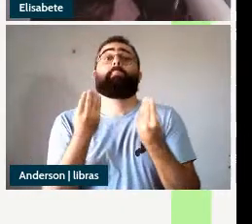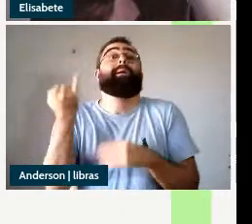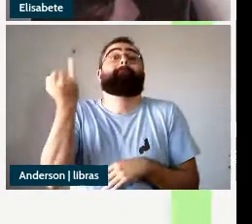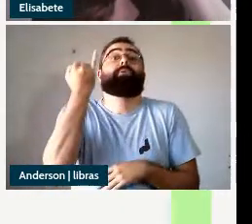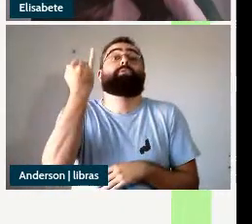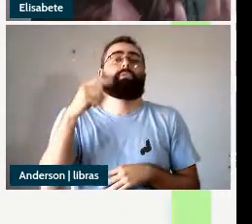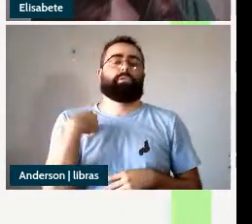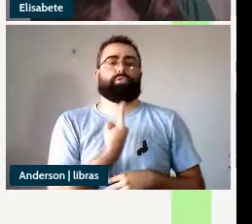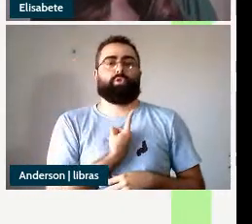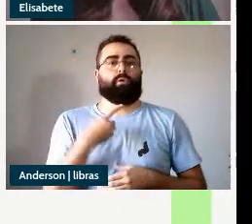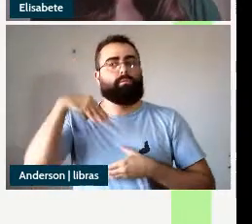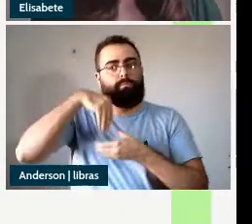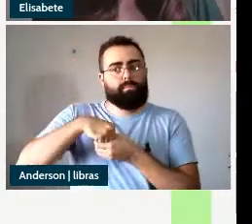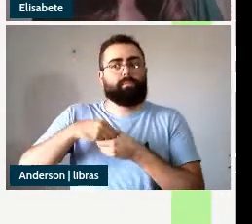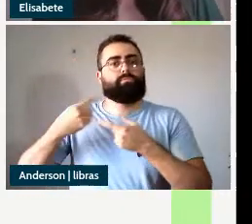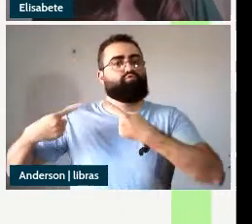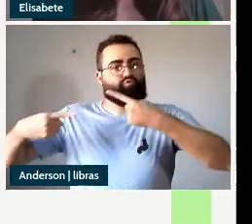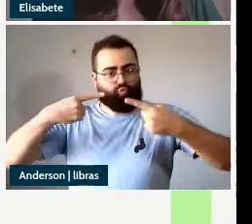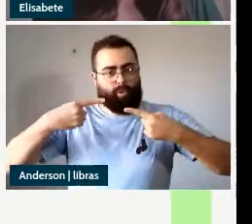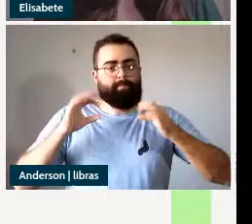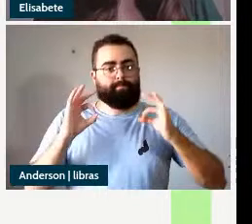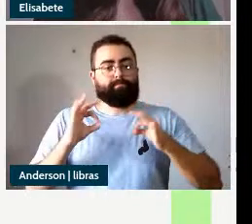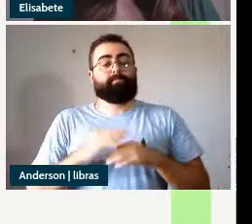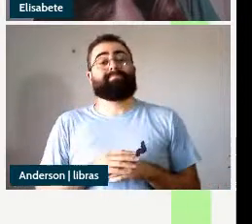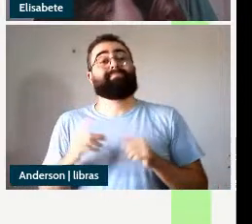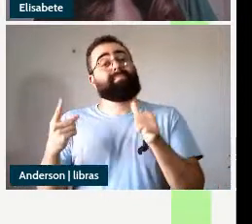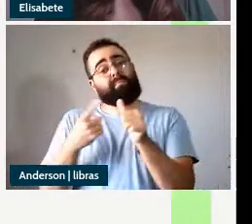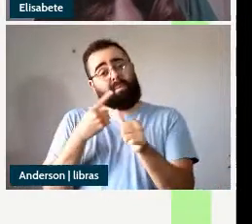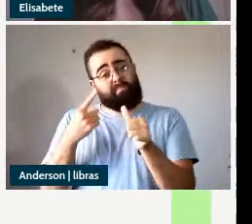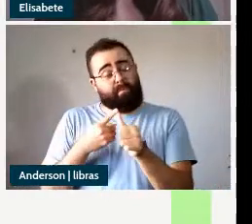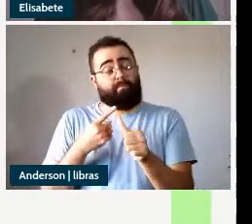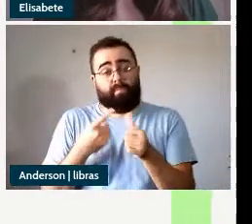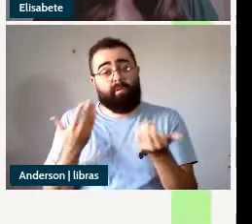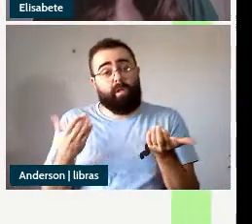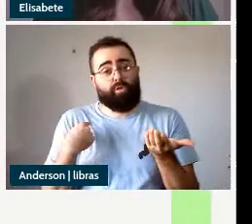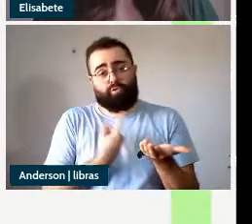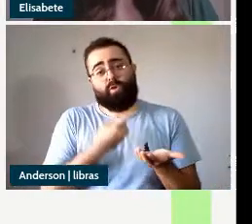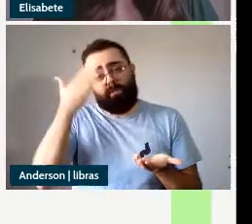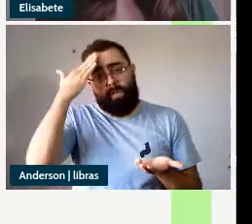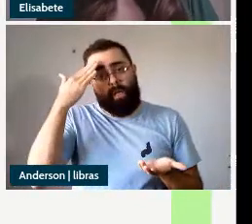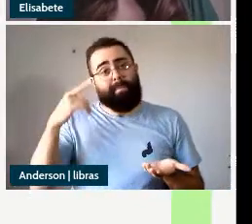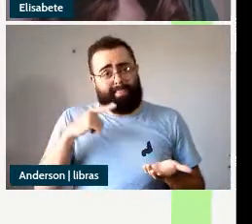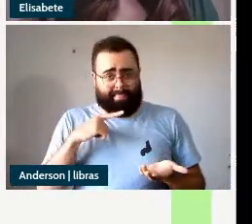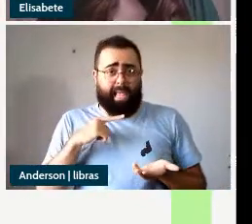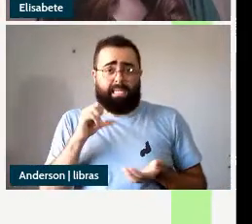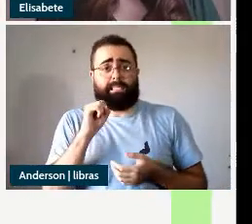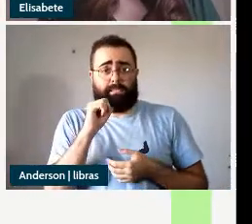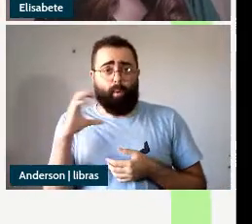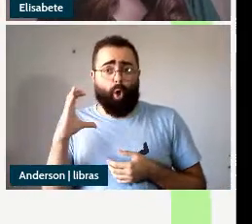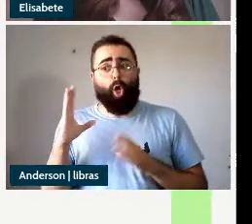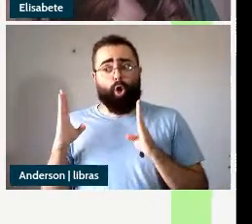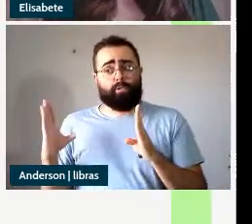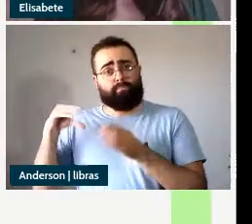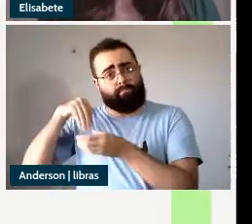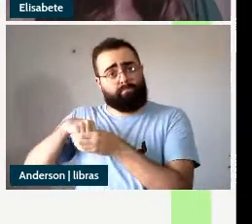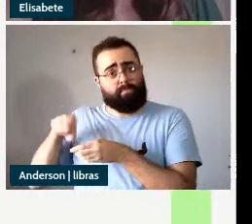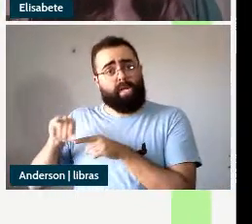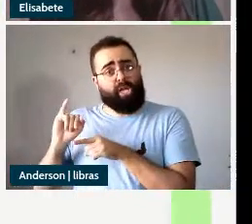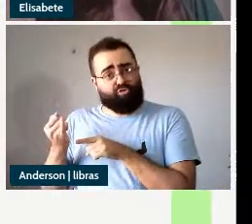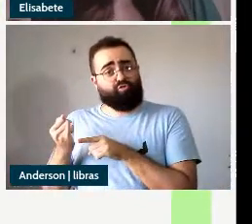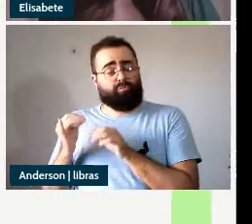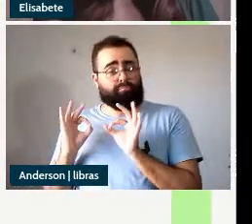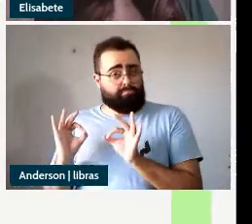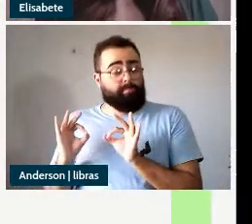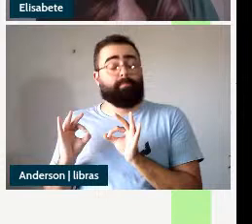primeira constatação de que existem small clauses então nessas construções repetitivas e a partir disso